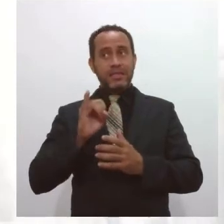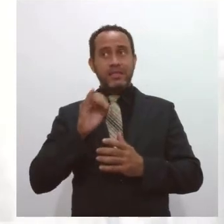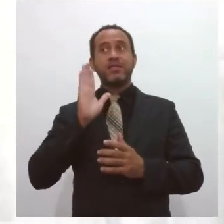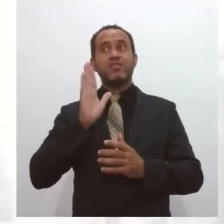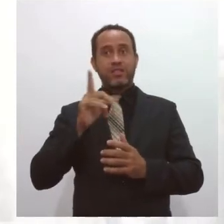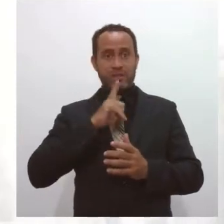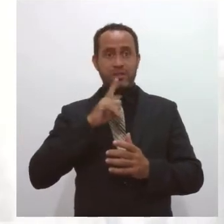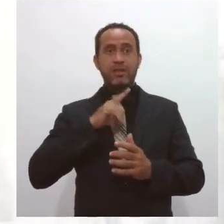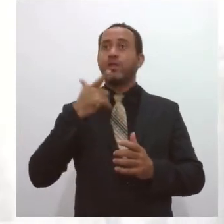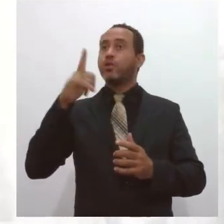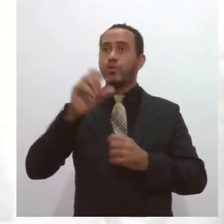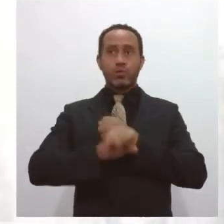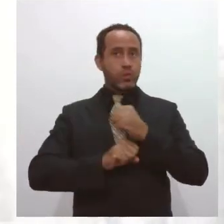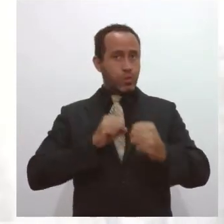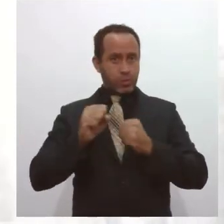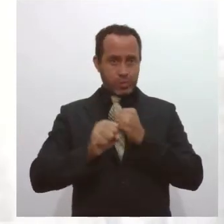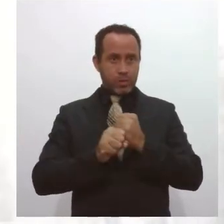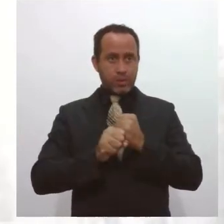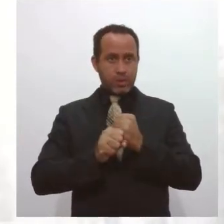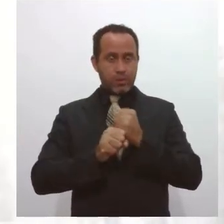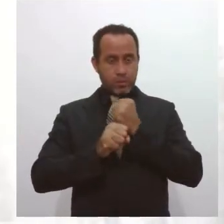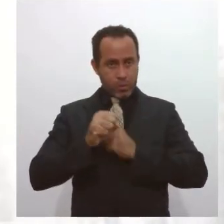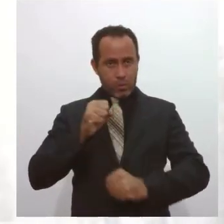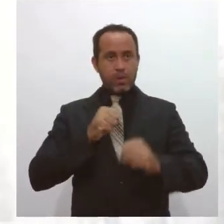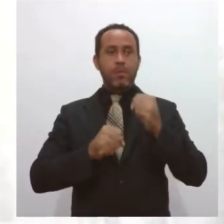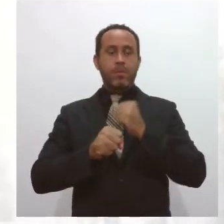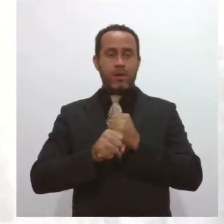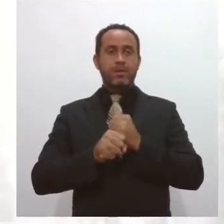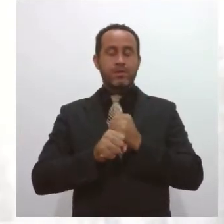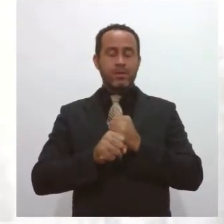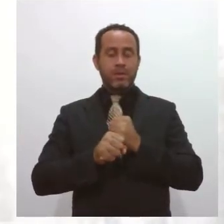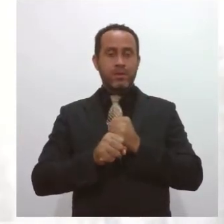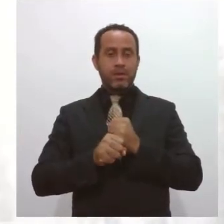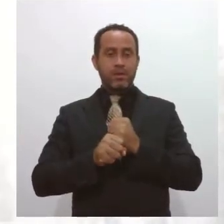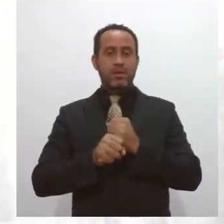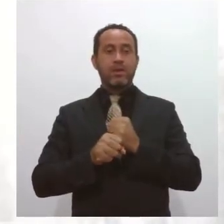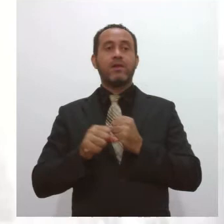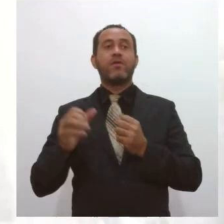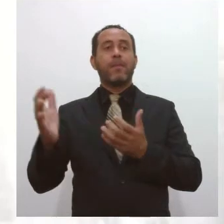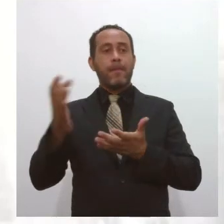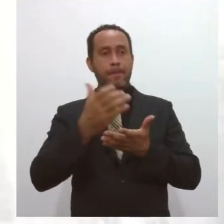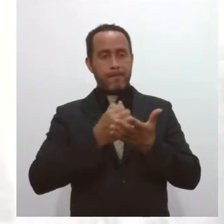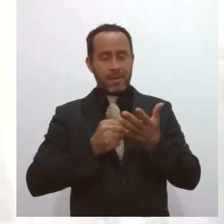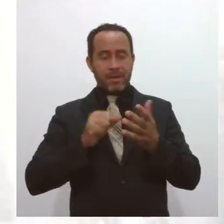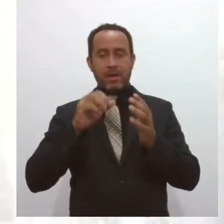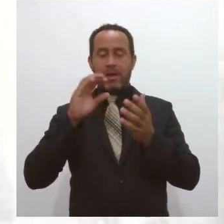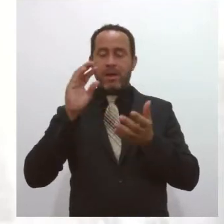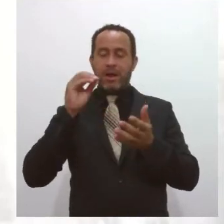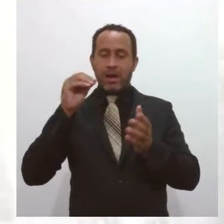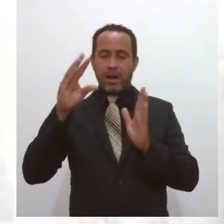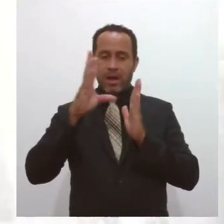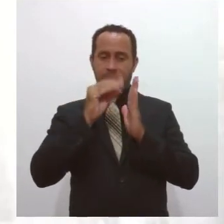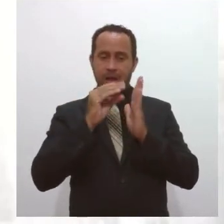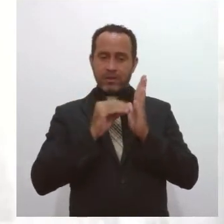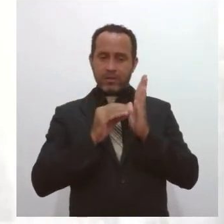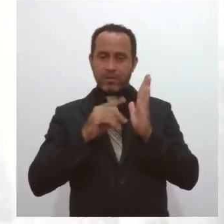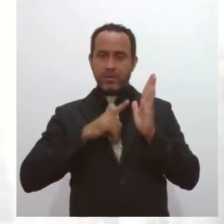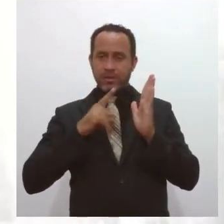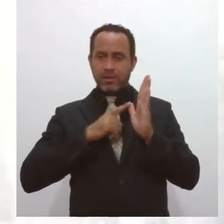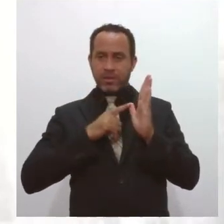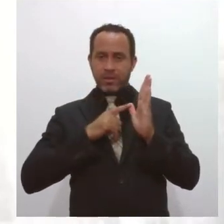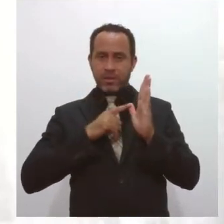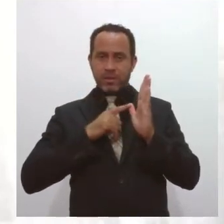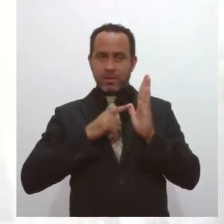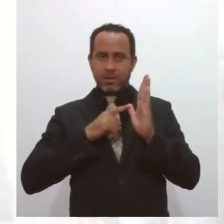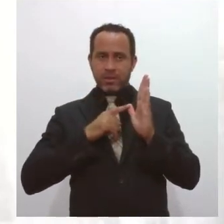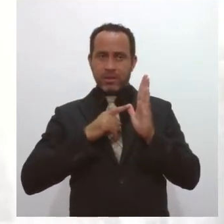em outros anos, principalmente no ano passado, ele vai recuperar os dados já existentes no arquivo na base